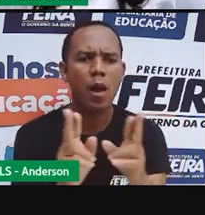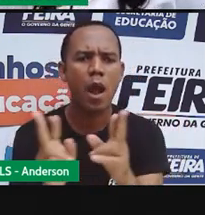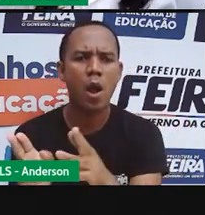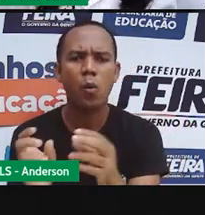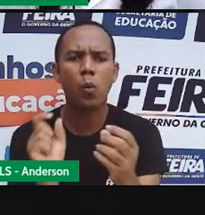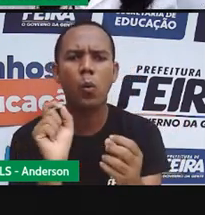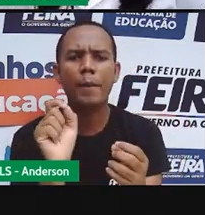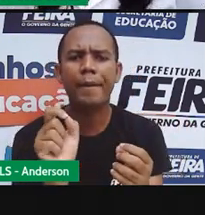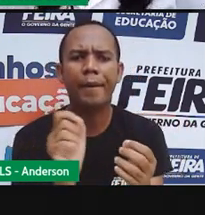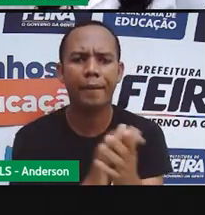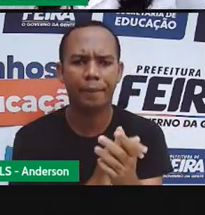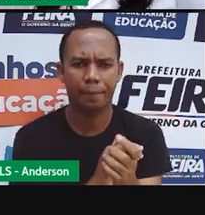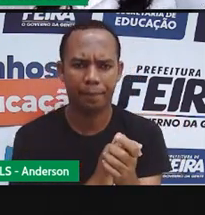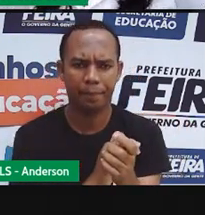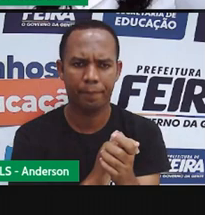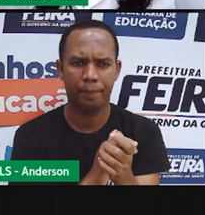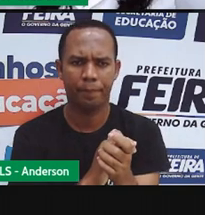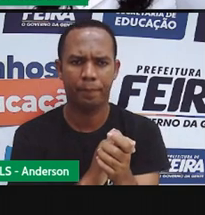comum.